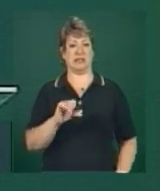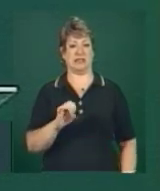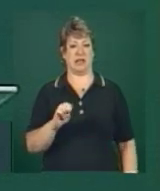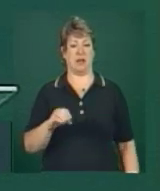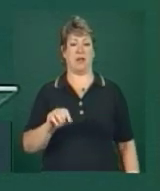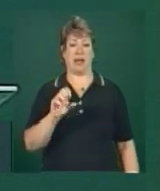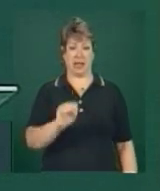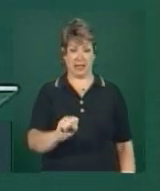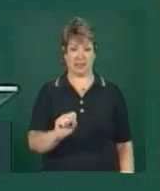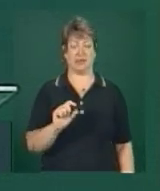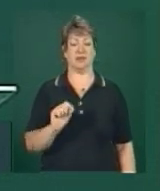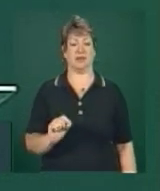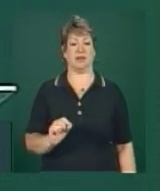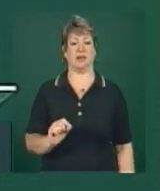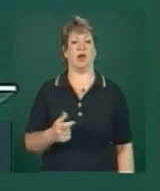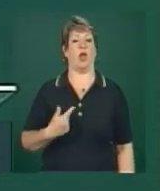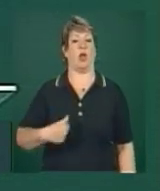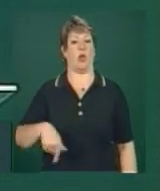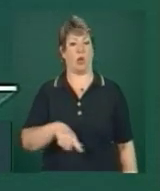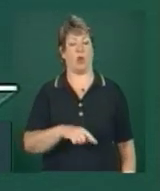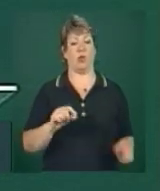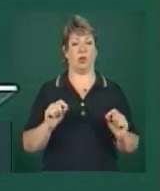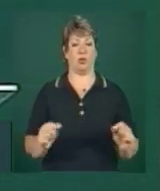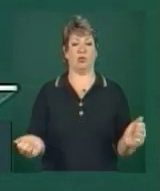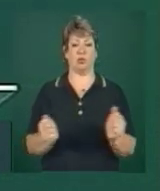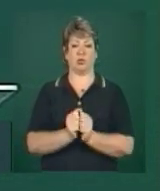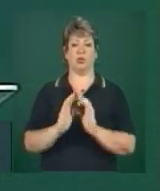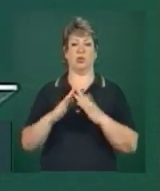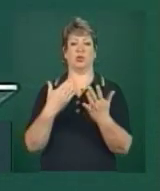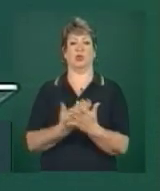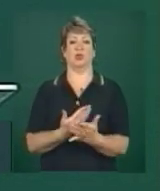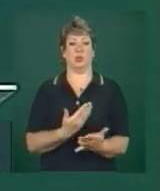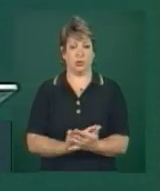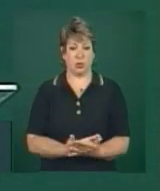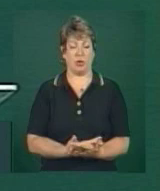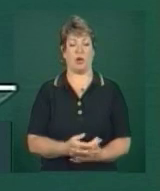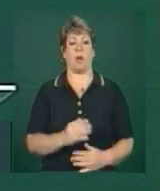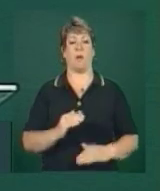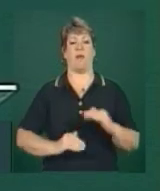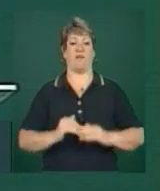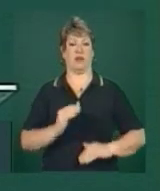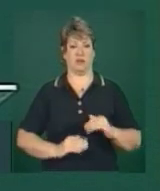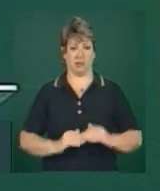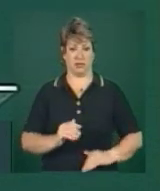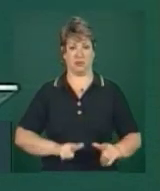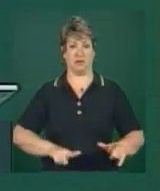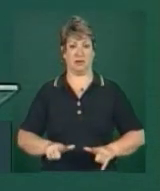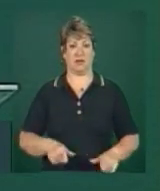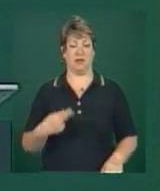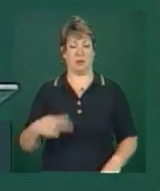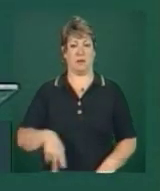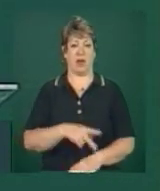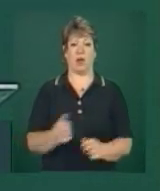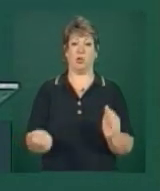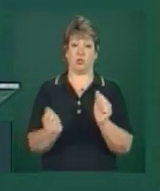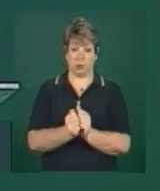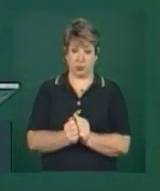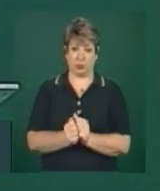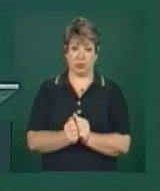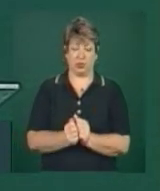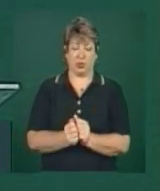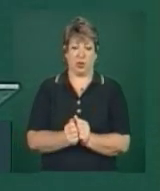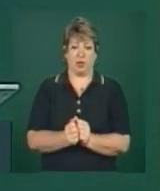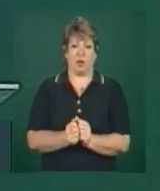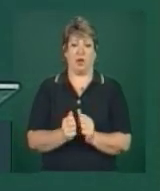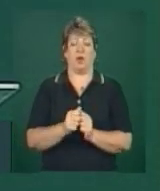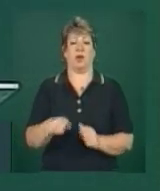através do qual, junto com as escolas profissionalizantes do país e junto com